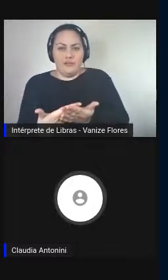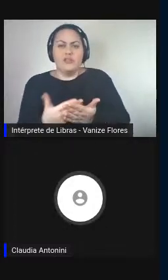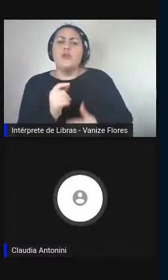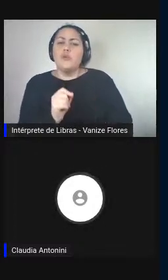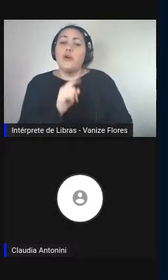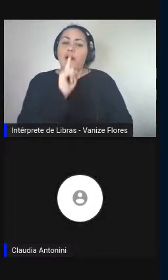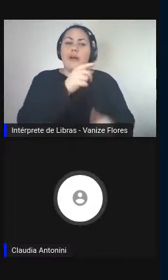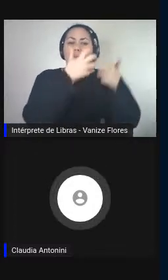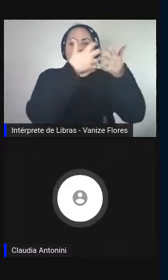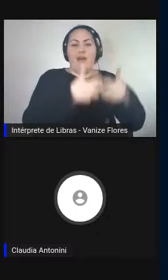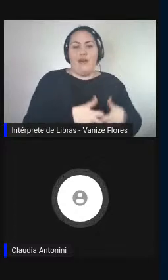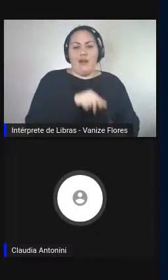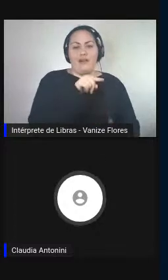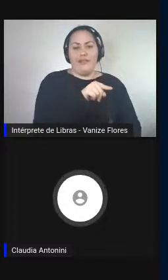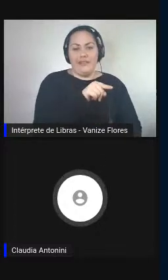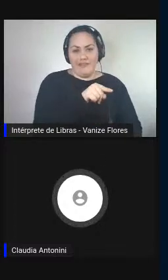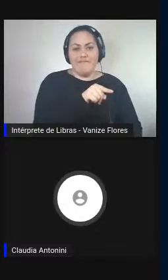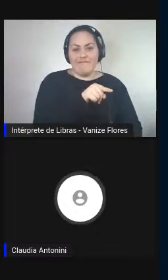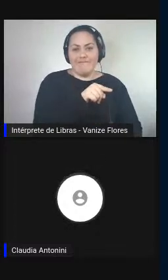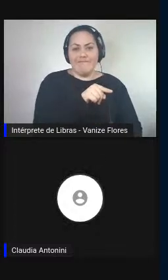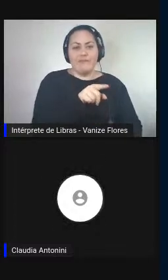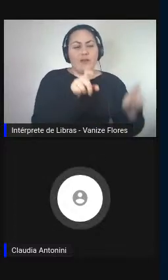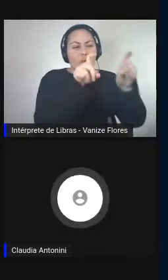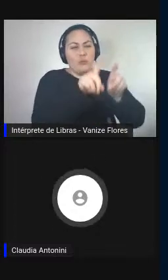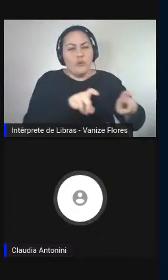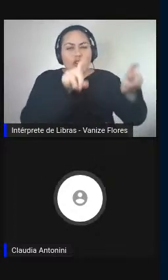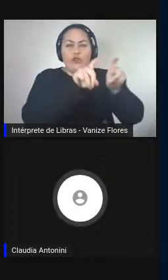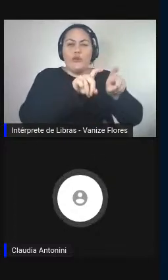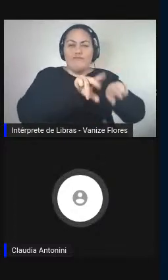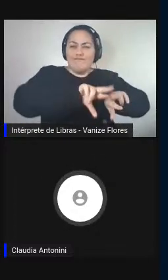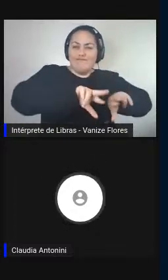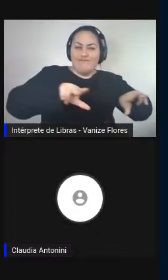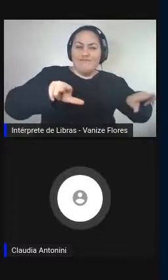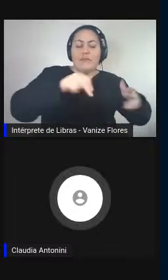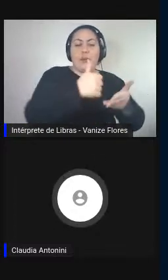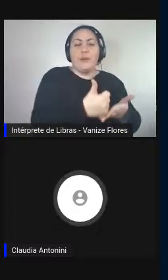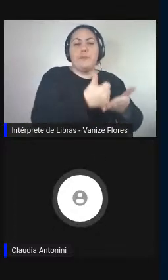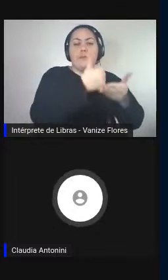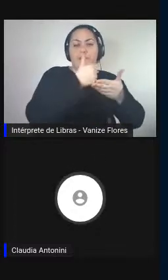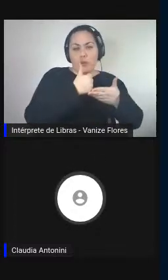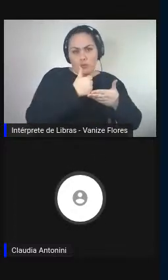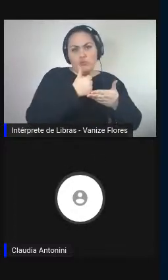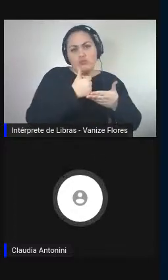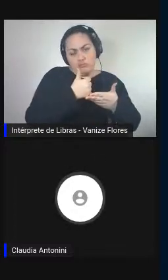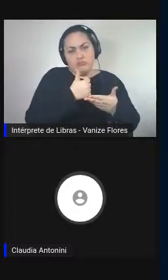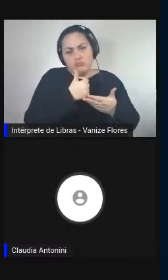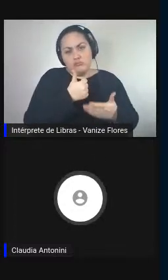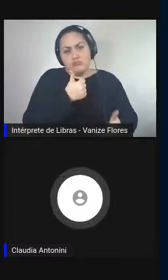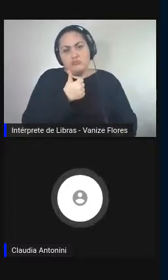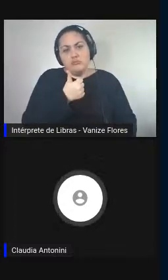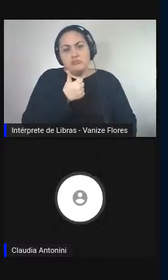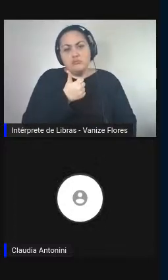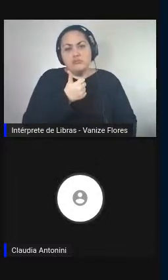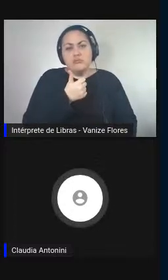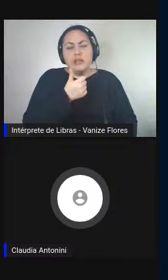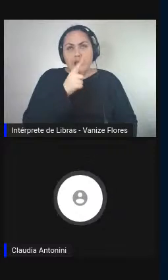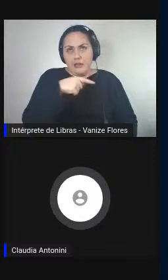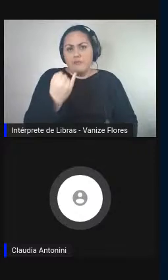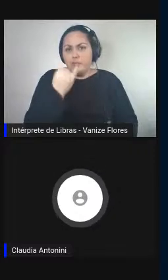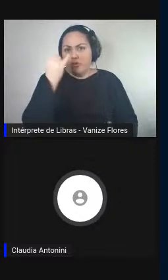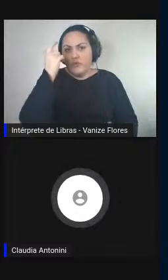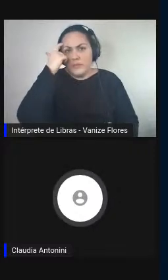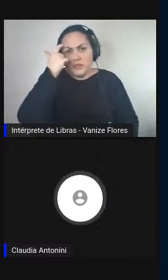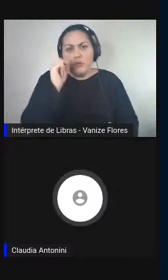máquinas que fornecem, bem ou mal, é pouco importante, nesse ponto da fala, um